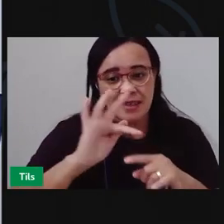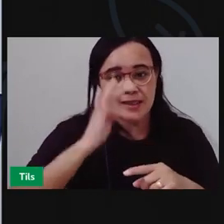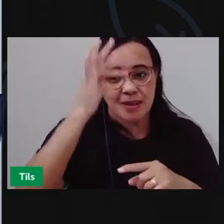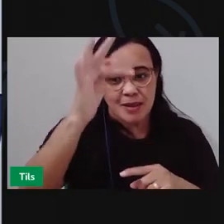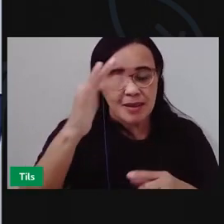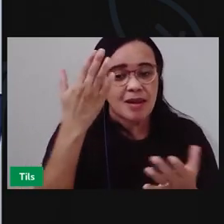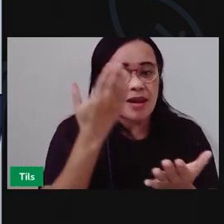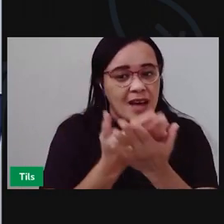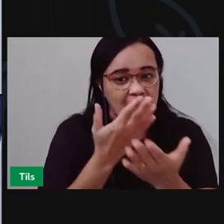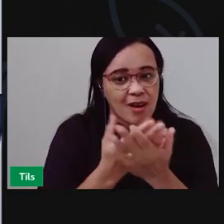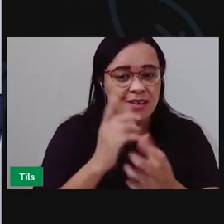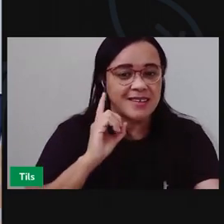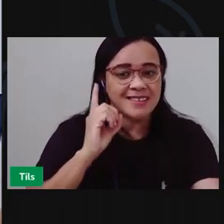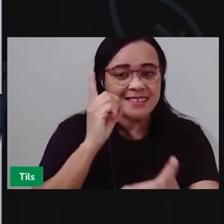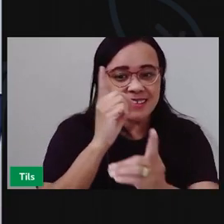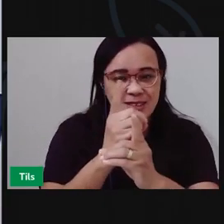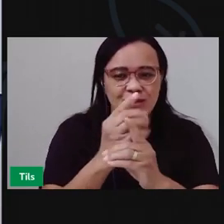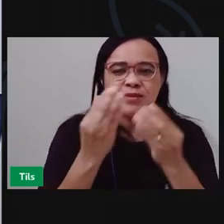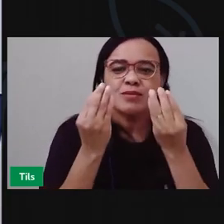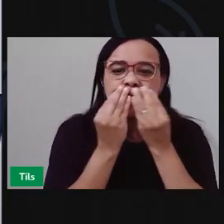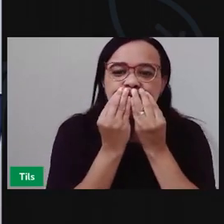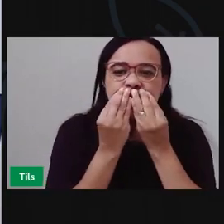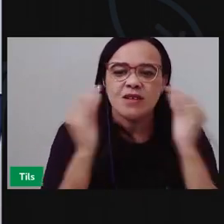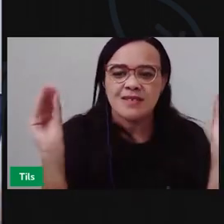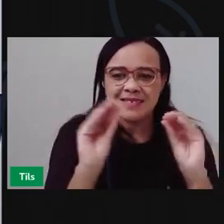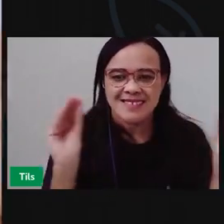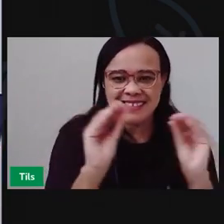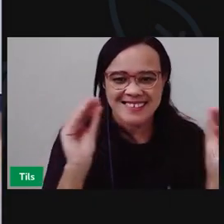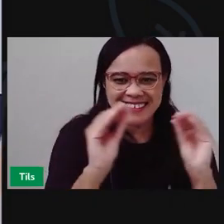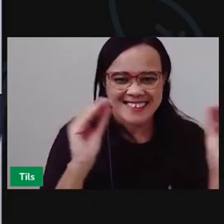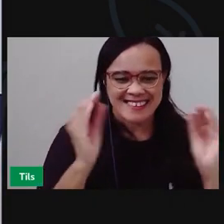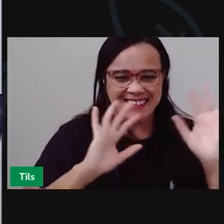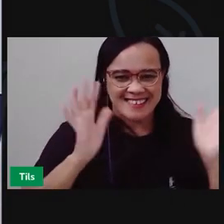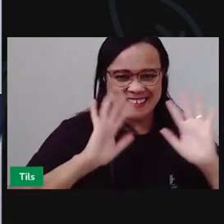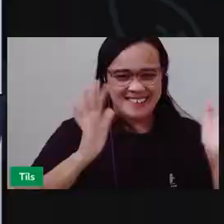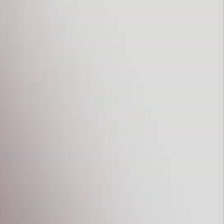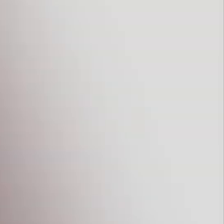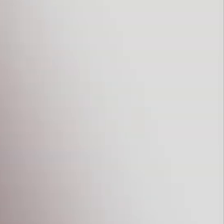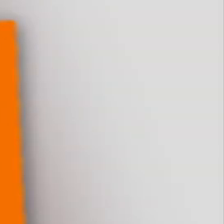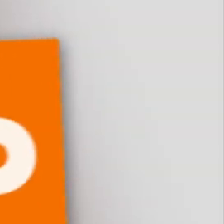Aula Tá Beijo Grande Tchau